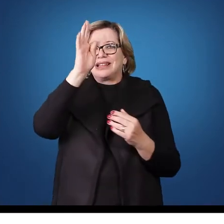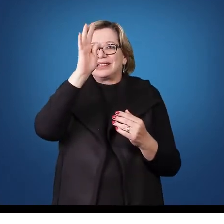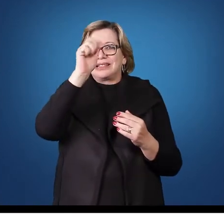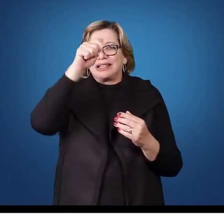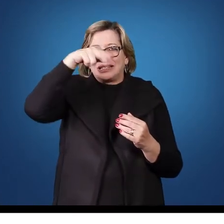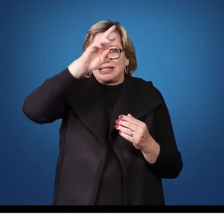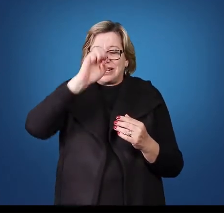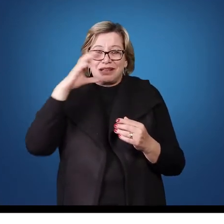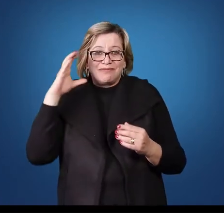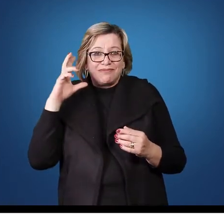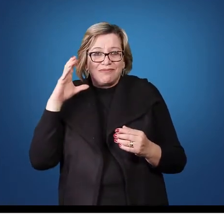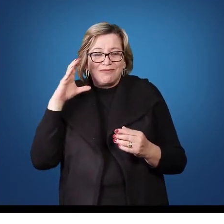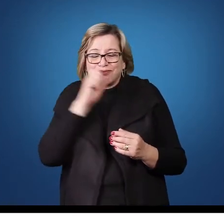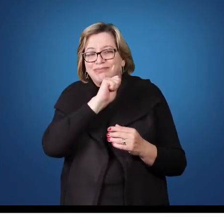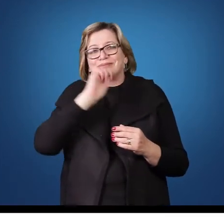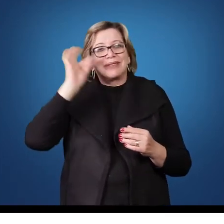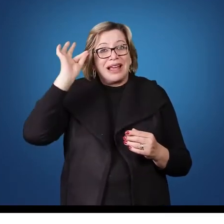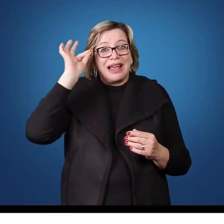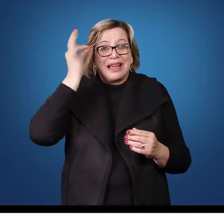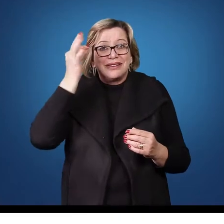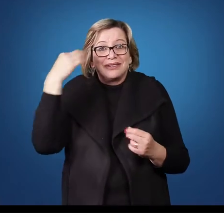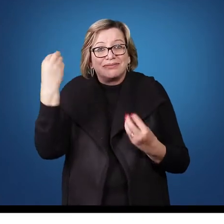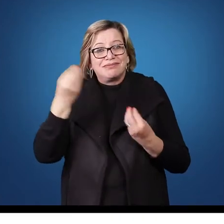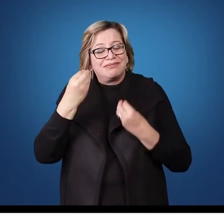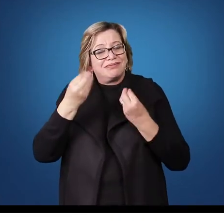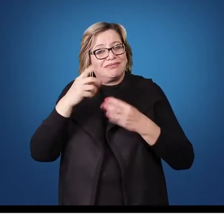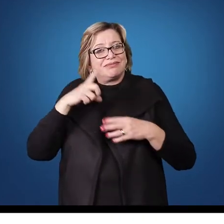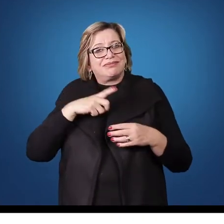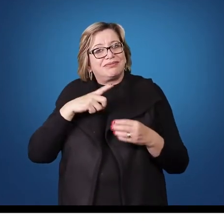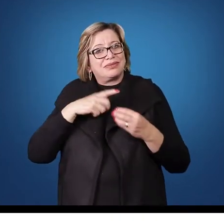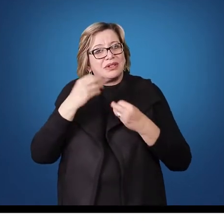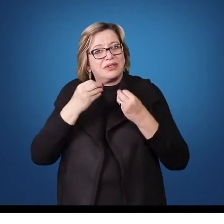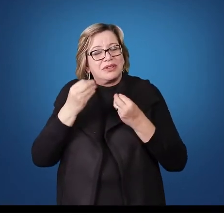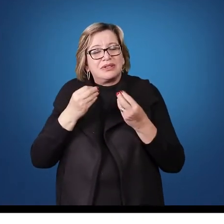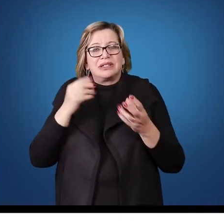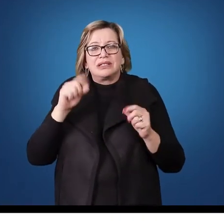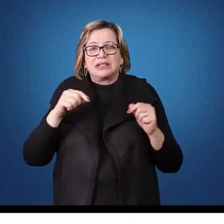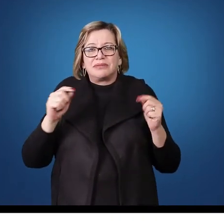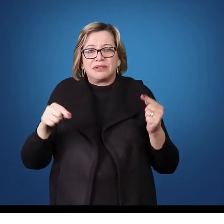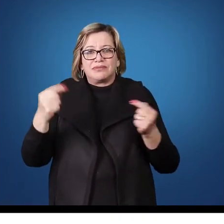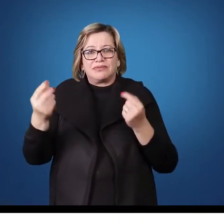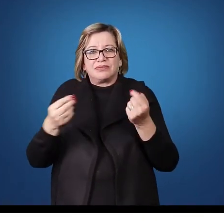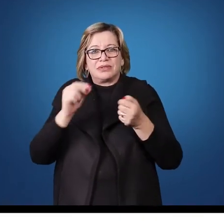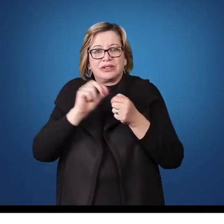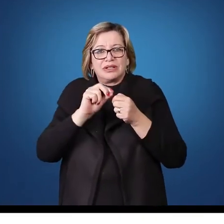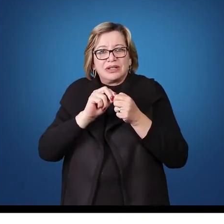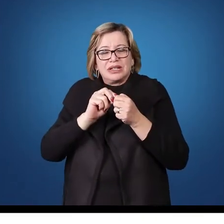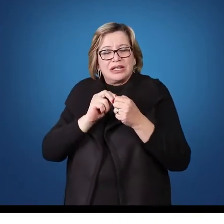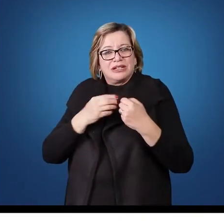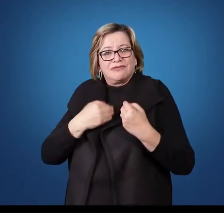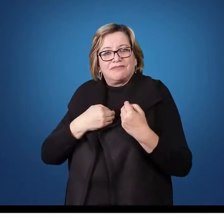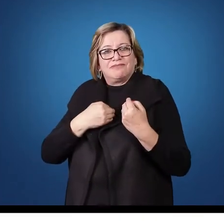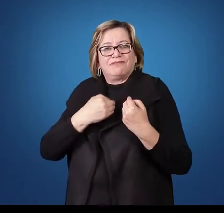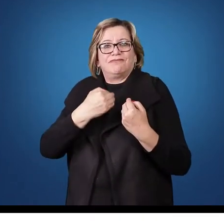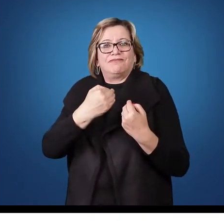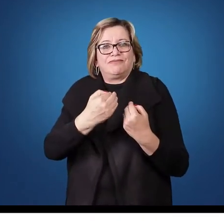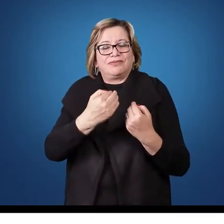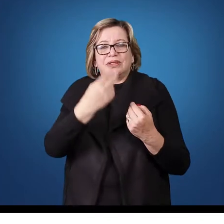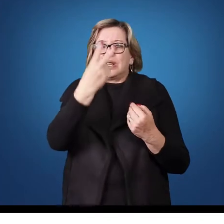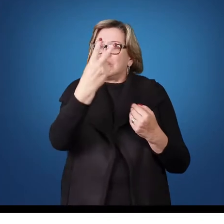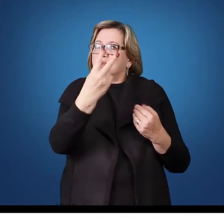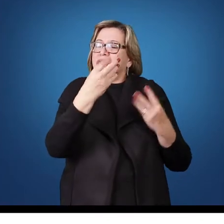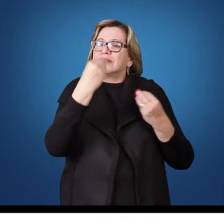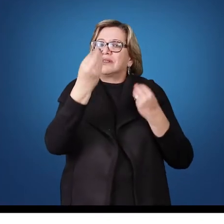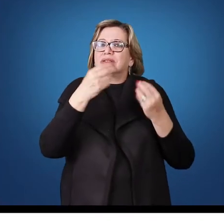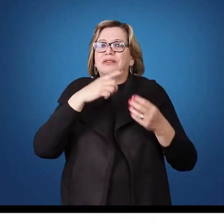rápidas. Então no primeiro momento, com a levantadora na 3, nós temos ataques na entrada e na saída de rede e quando a levantadora se posiciona na posição 2,